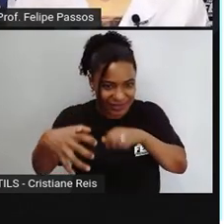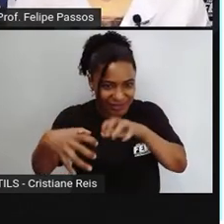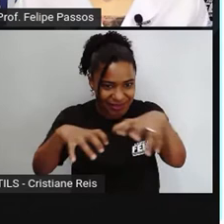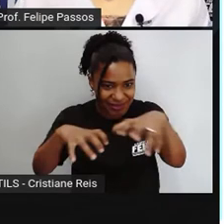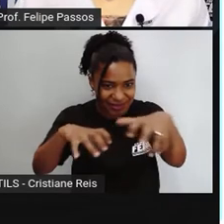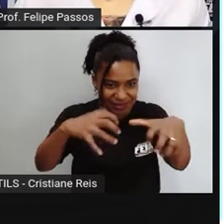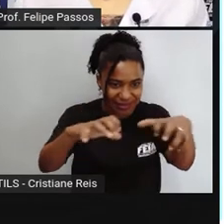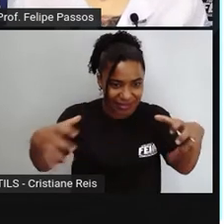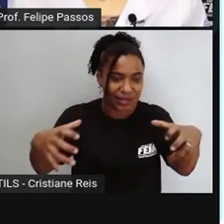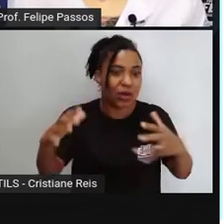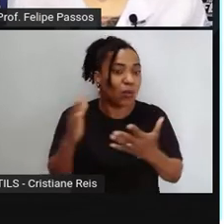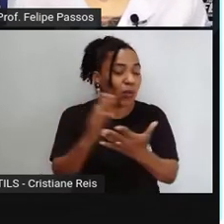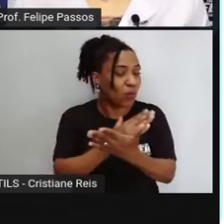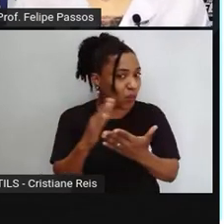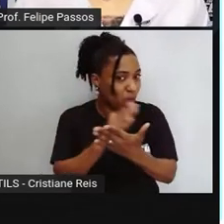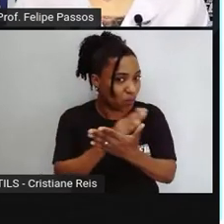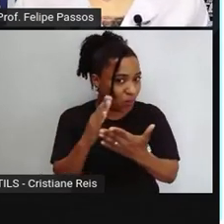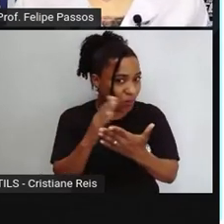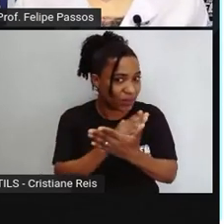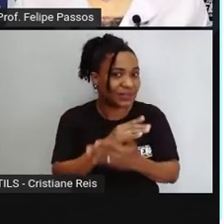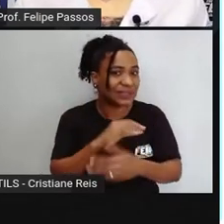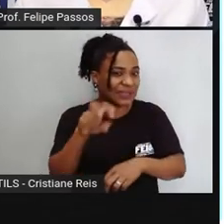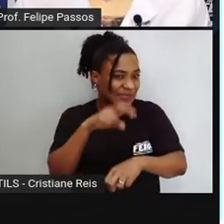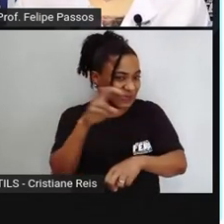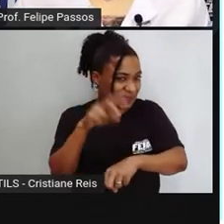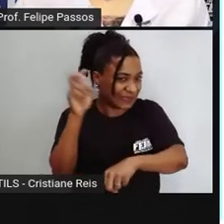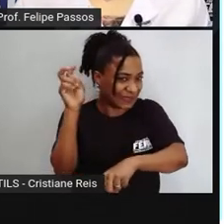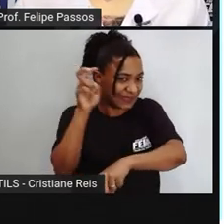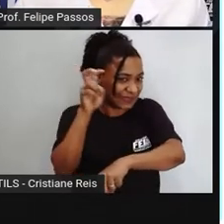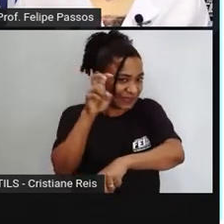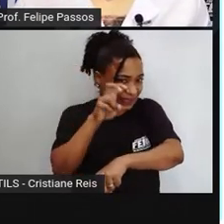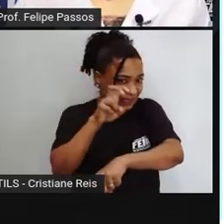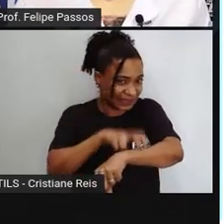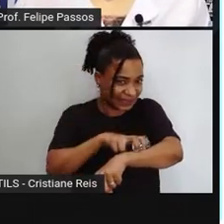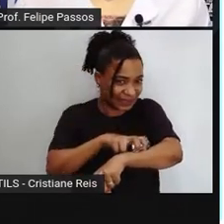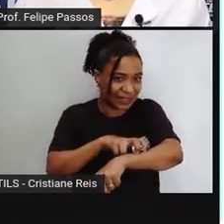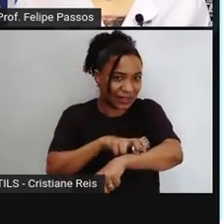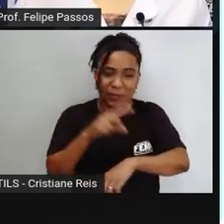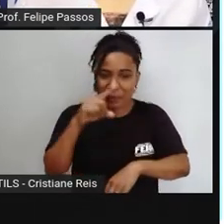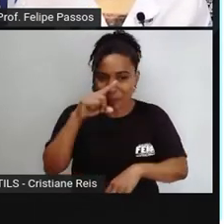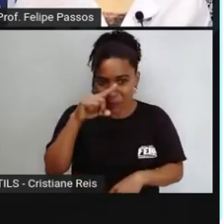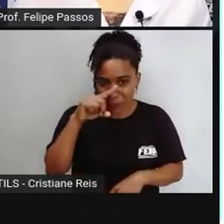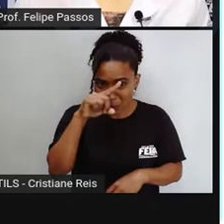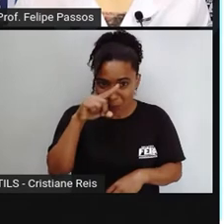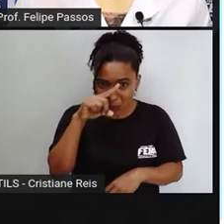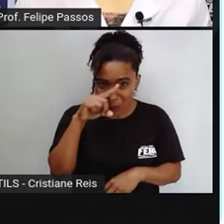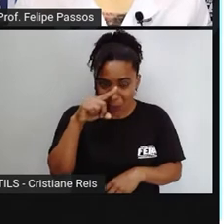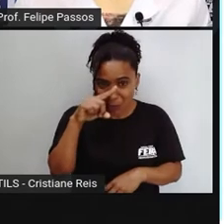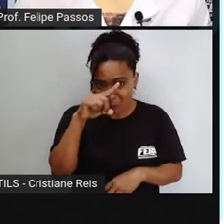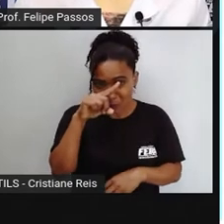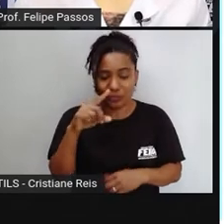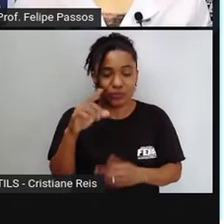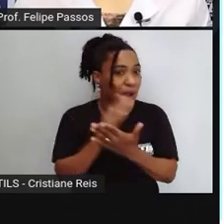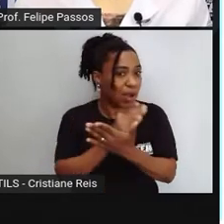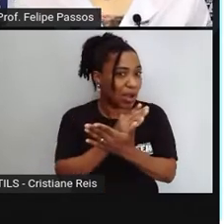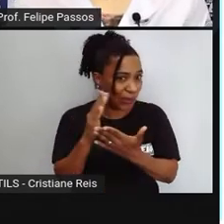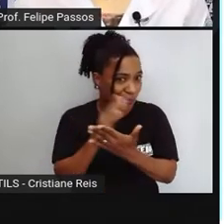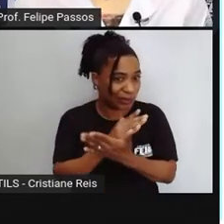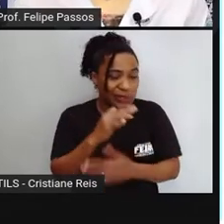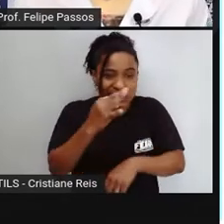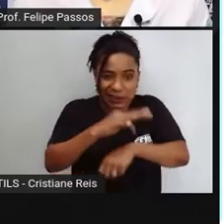espécies, elas são mais peçonhentas do que outras, tá? Algumas espécies, elas têm uma peçonha mais agressiva, mais dolorida,